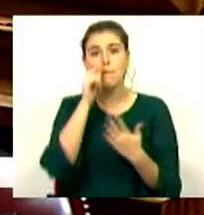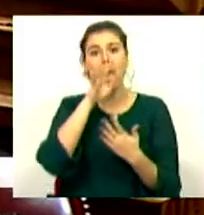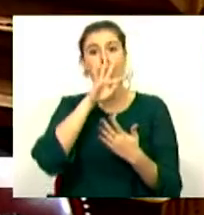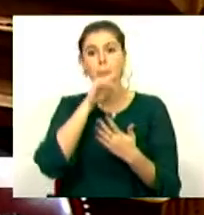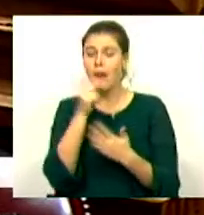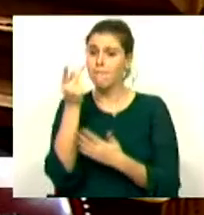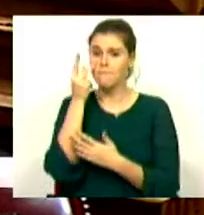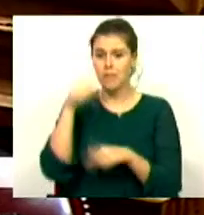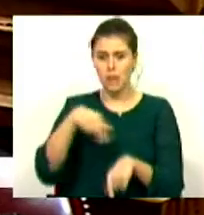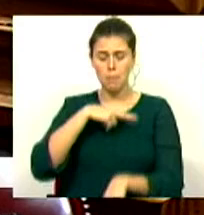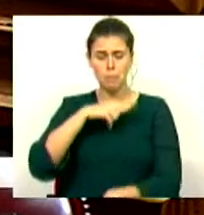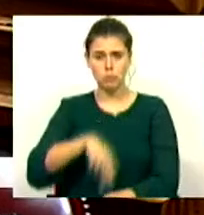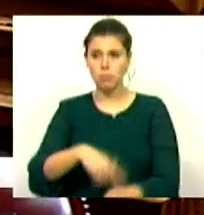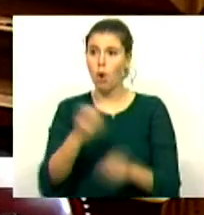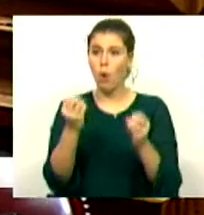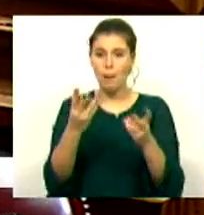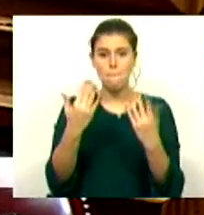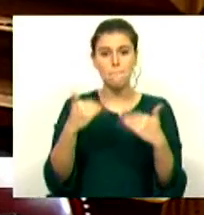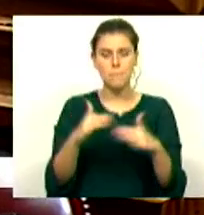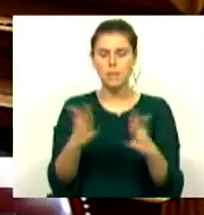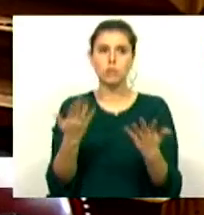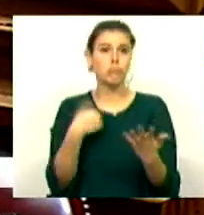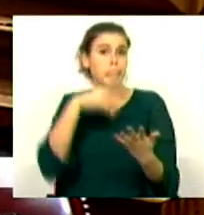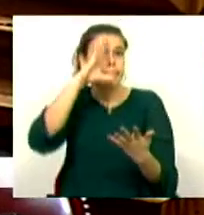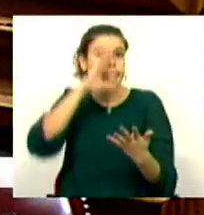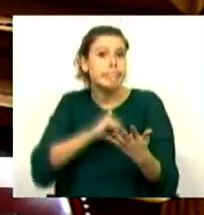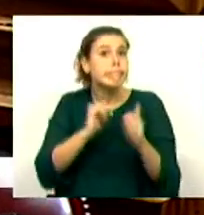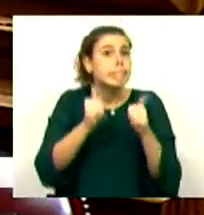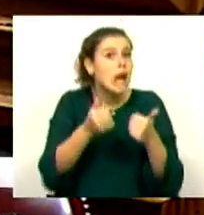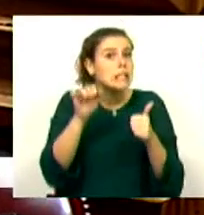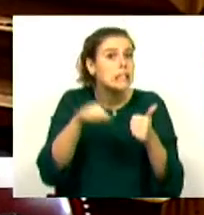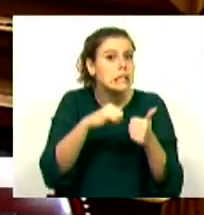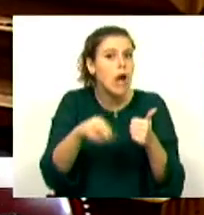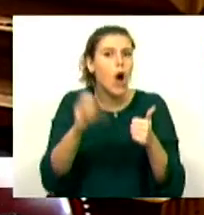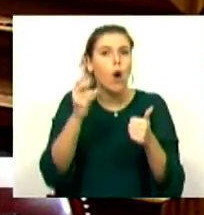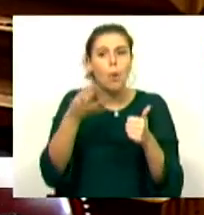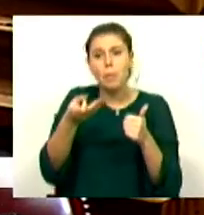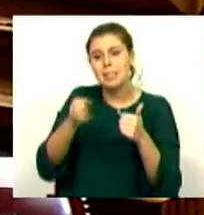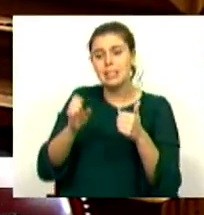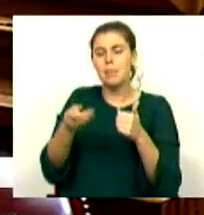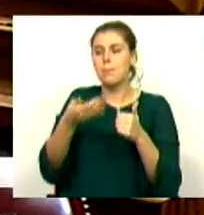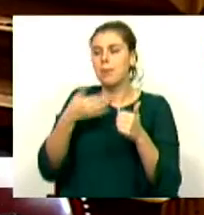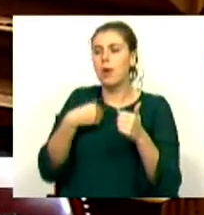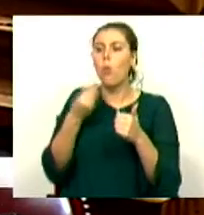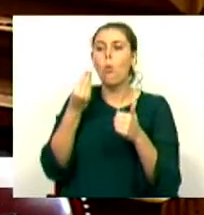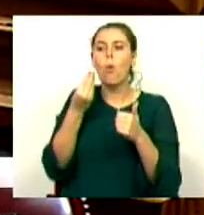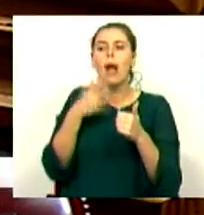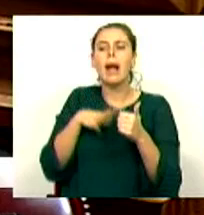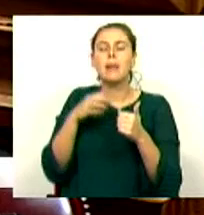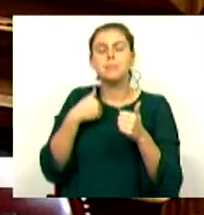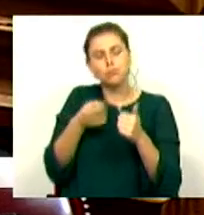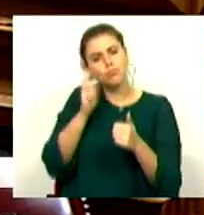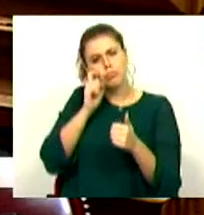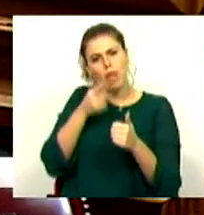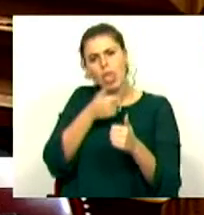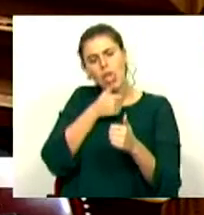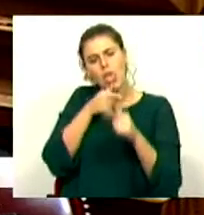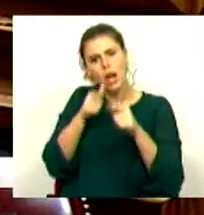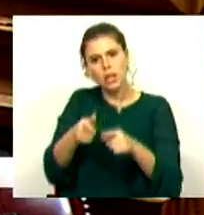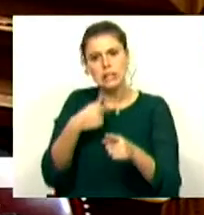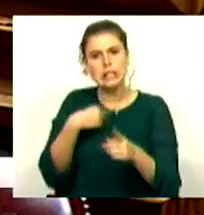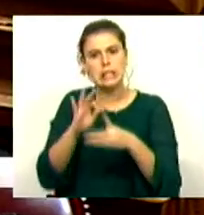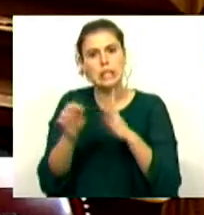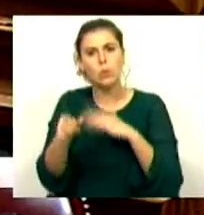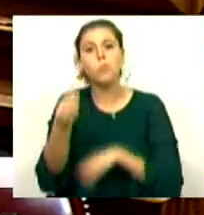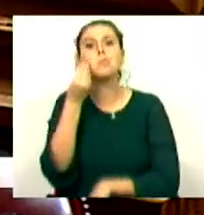residem em Portugal. Embora não saibamos muito bem como é que o Partido Comunista Português quer com segurança definir esse